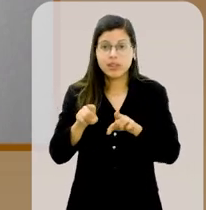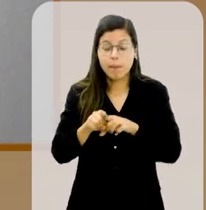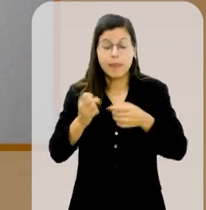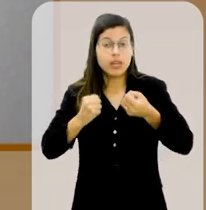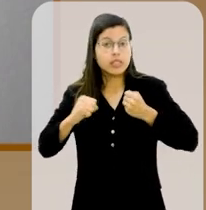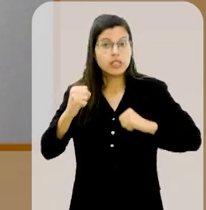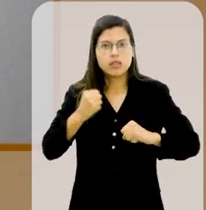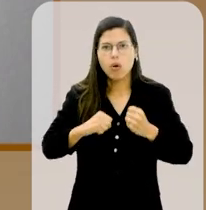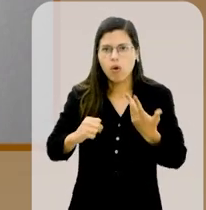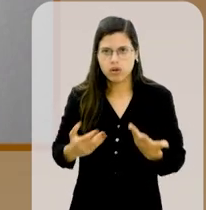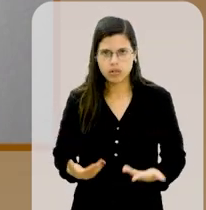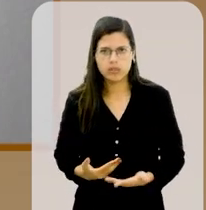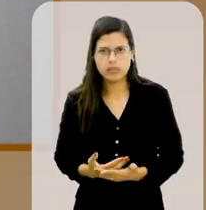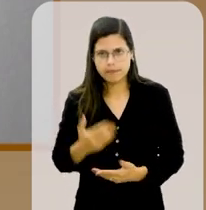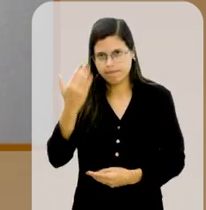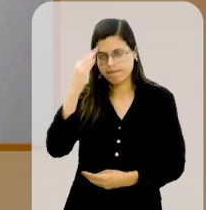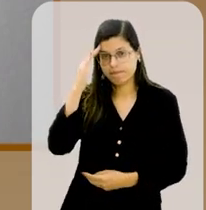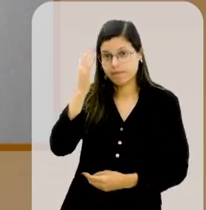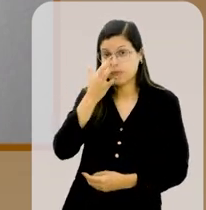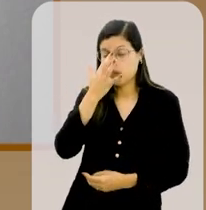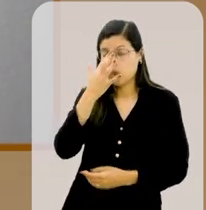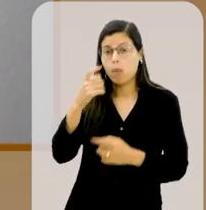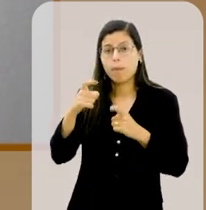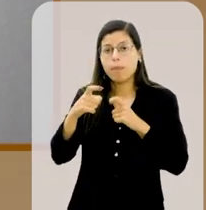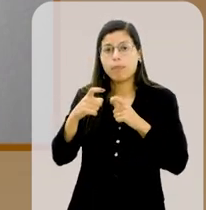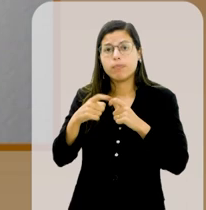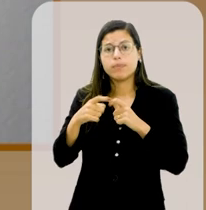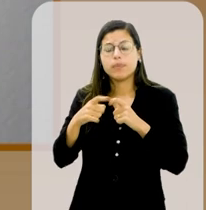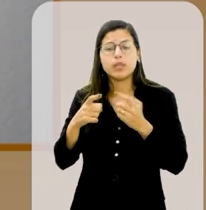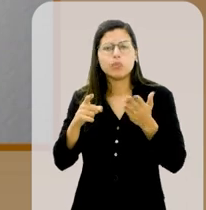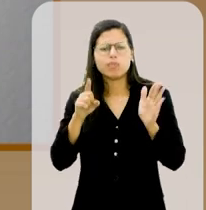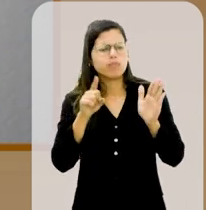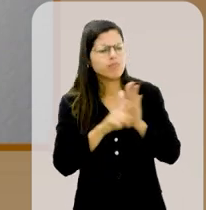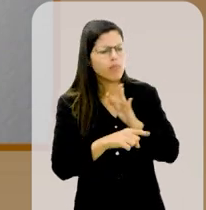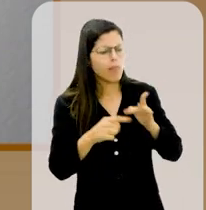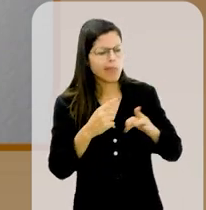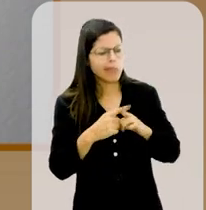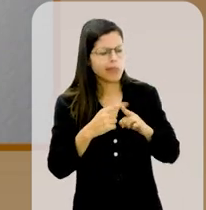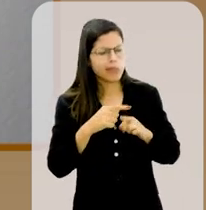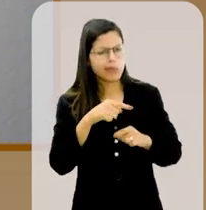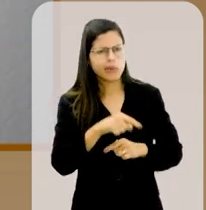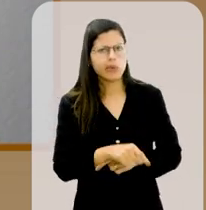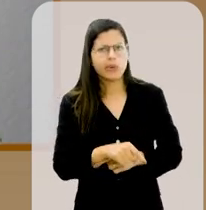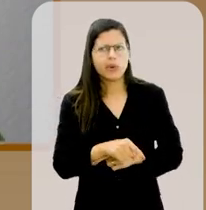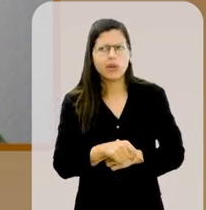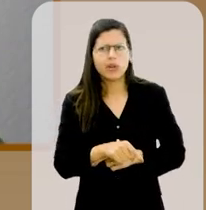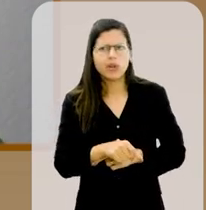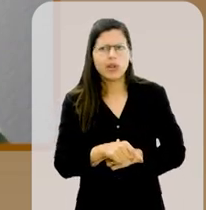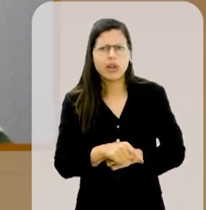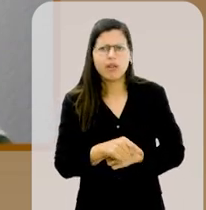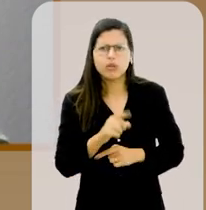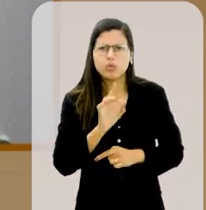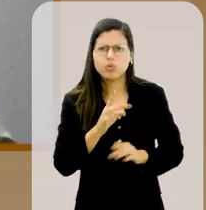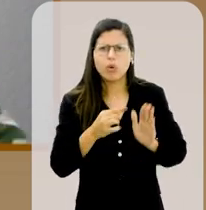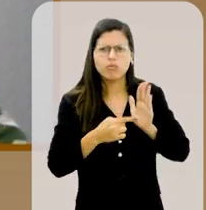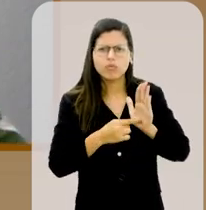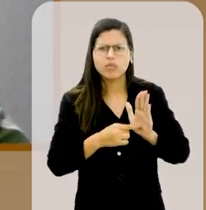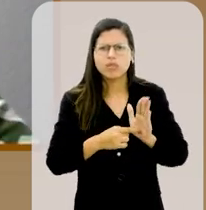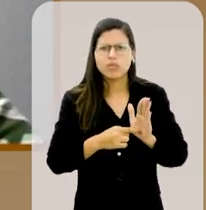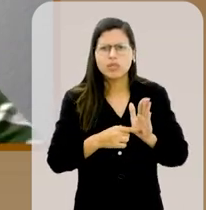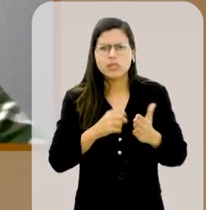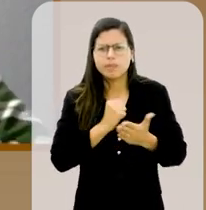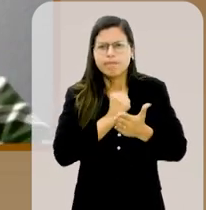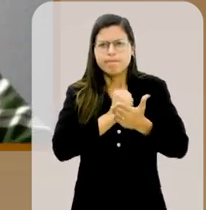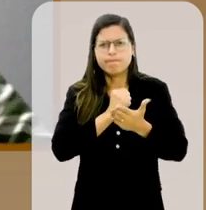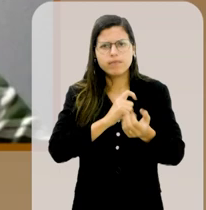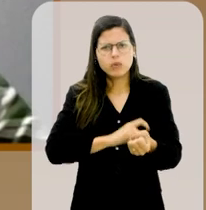ansiosa. Entendeu? E o médico perguntava assim, por que que esse quadro ela só apresenta quando